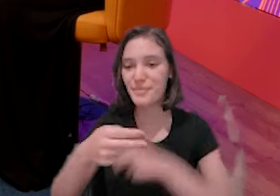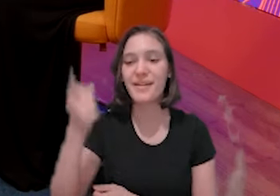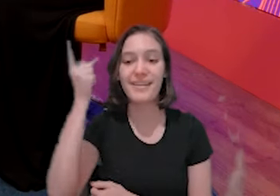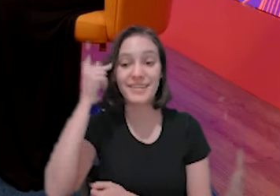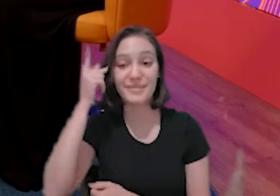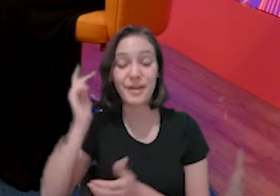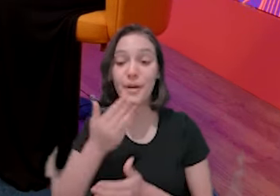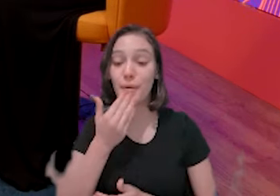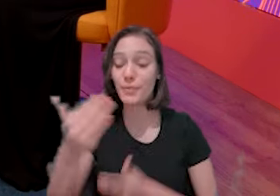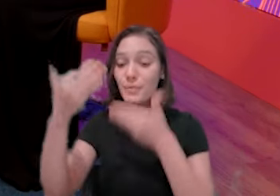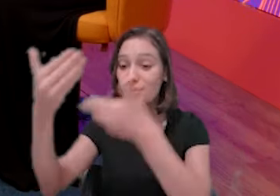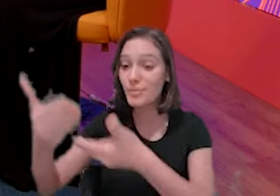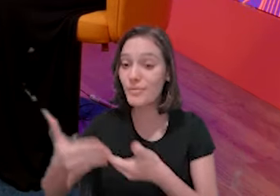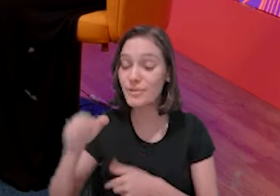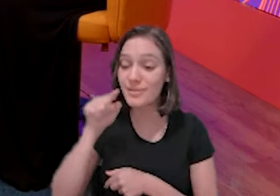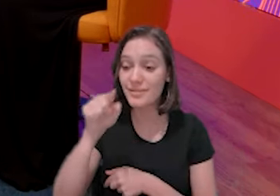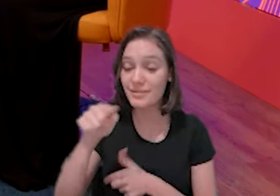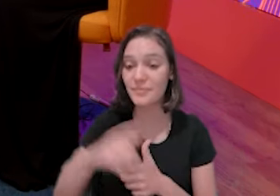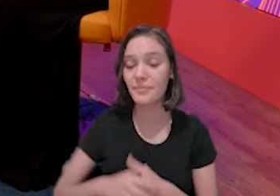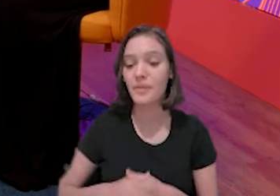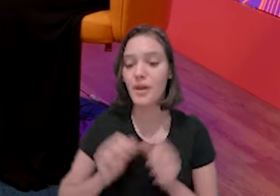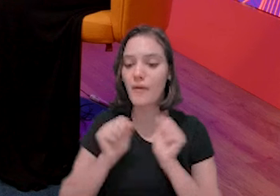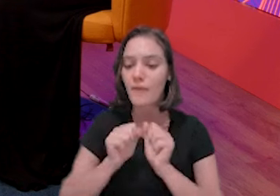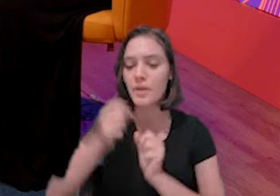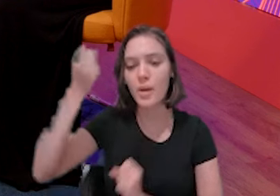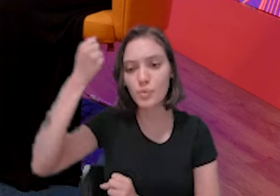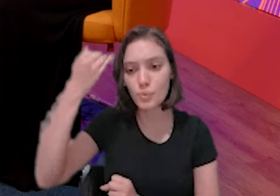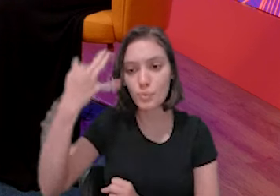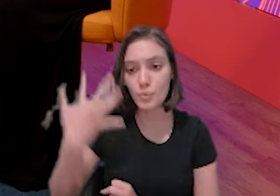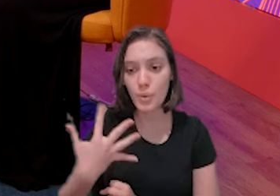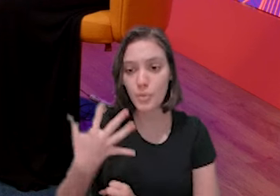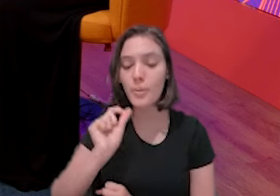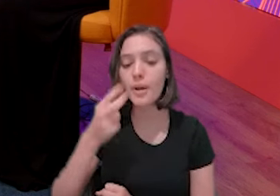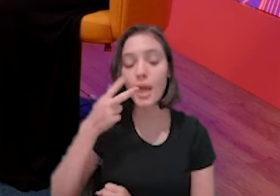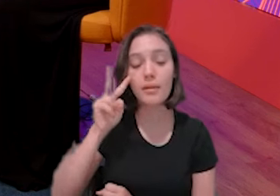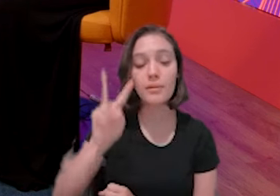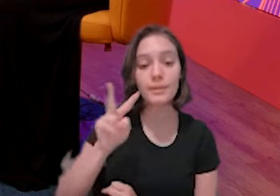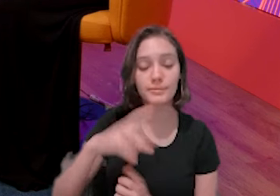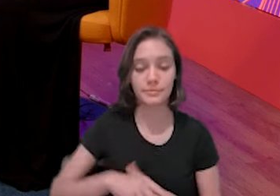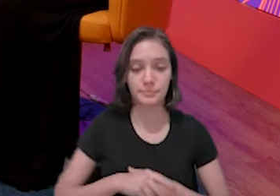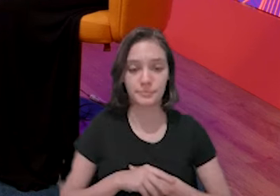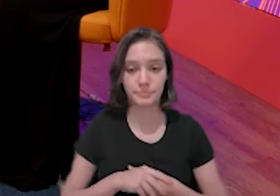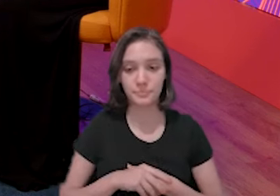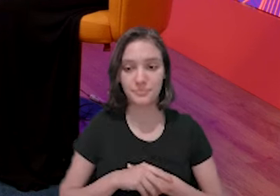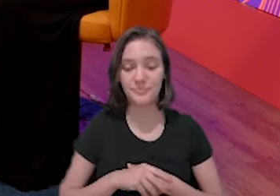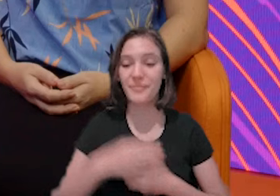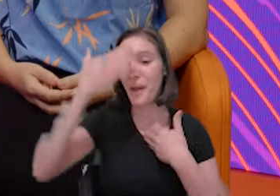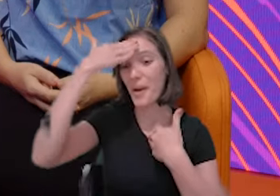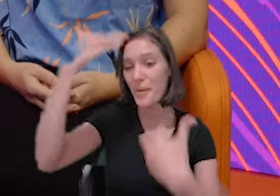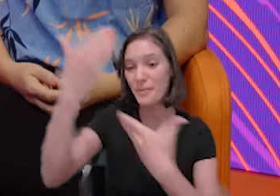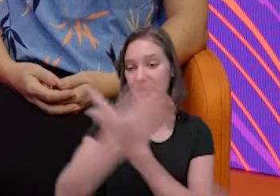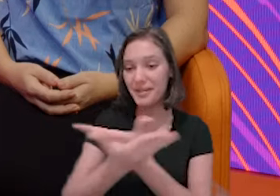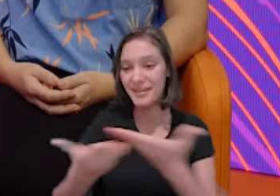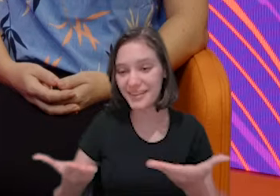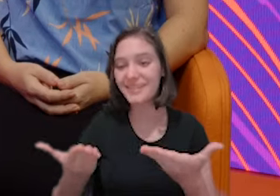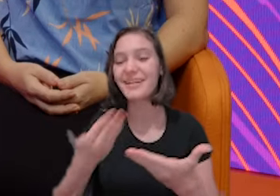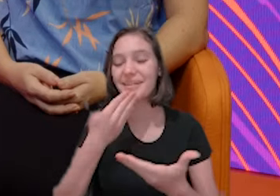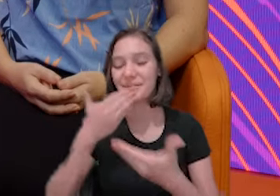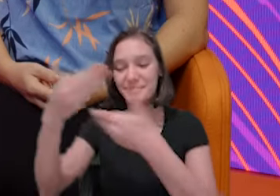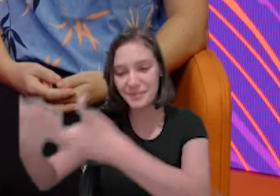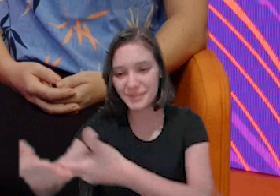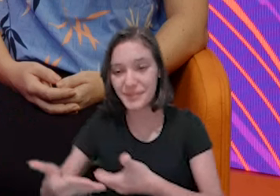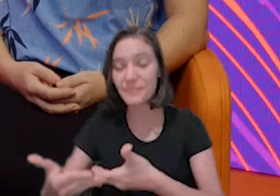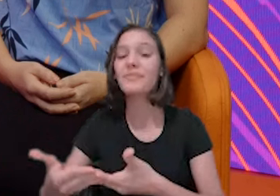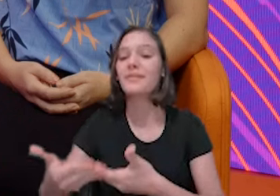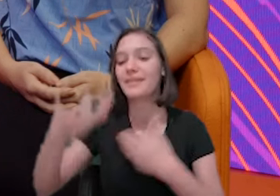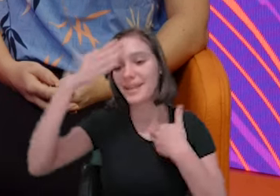Sebrae São Paulo e eu vou pedir para você, Janete, fazer a sua autodescrição para quem está nos assistindo. Obrigada pelo